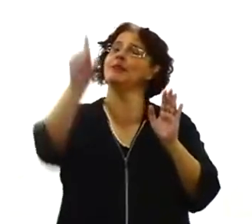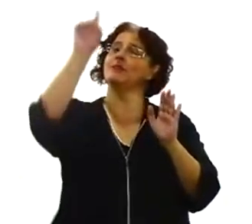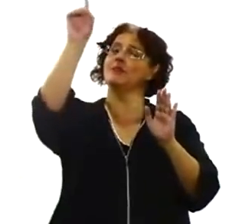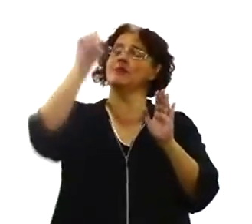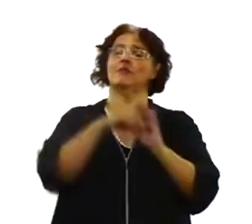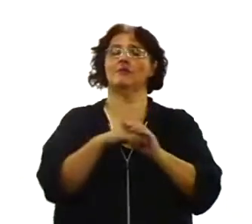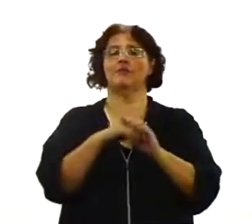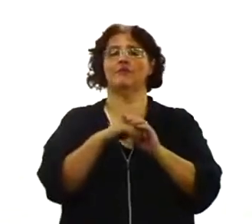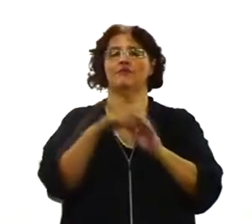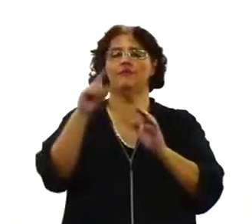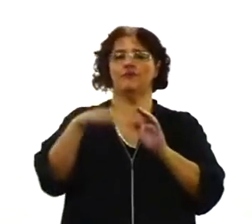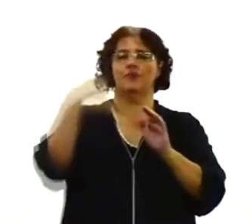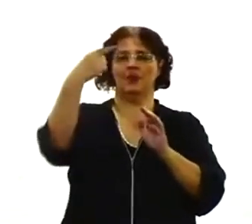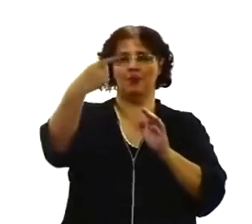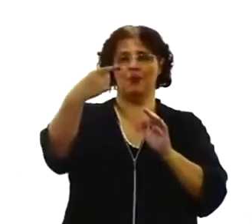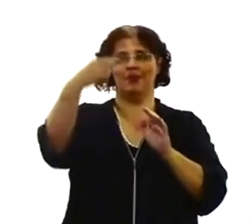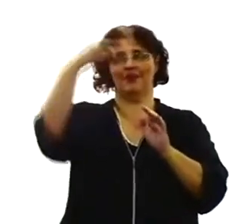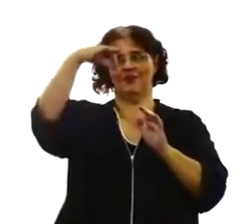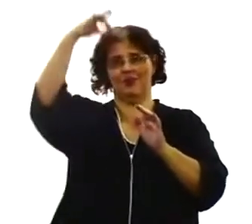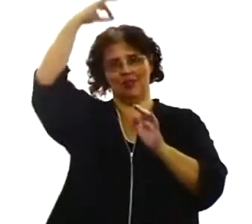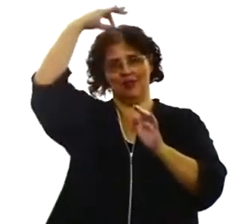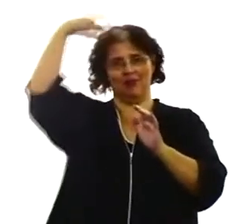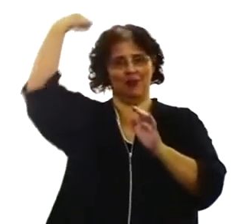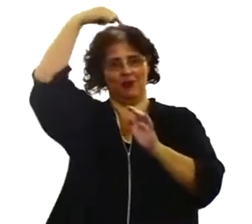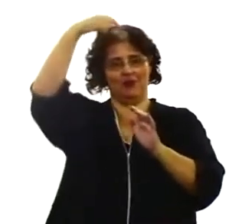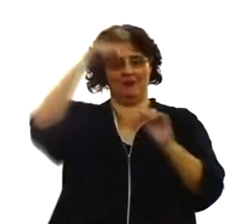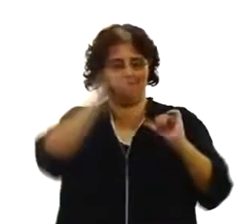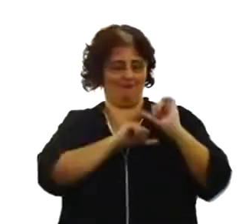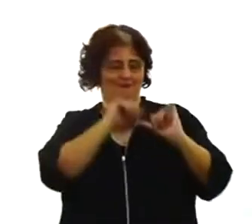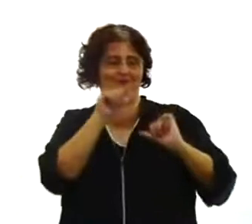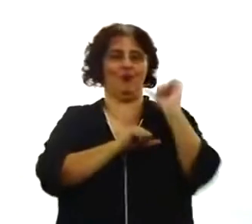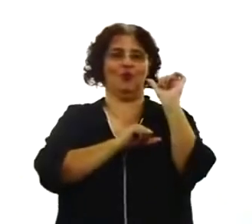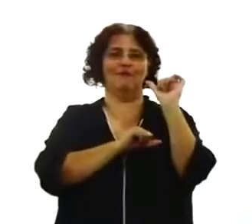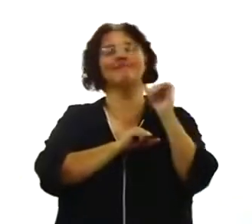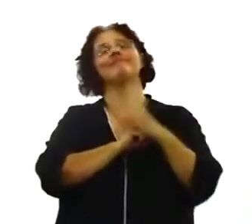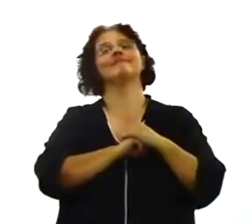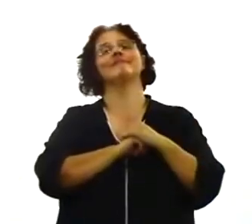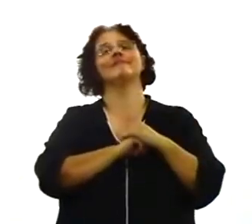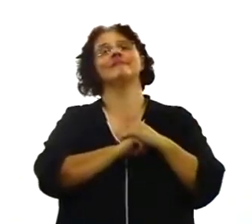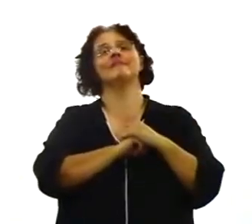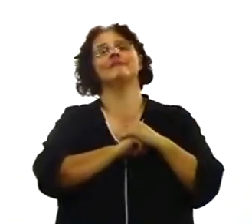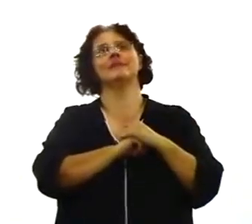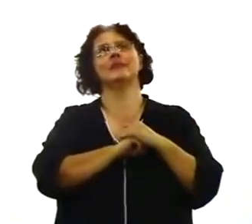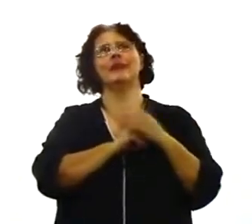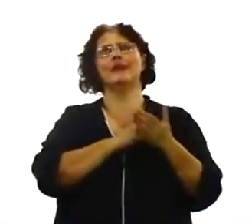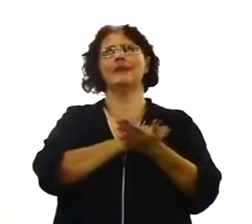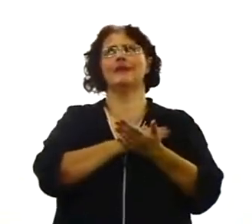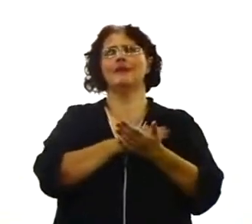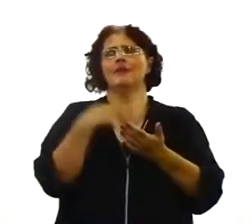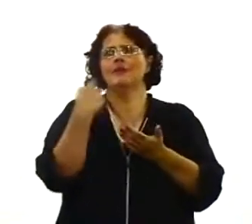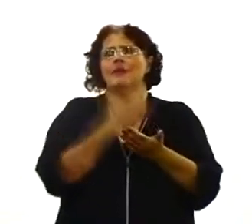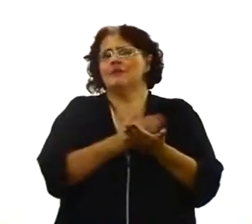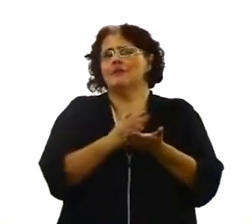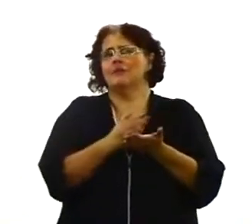Então o Espírito Santo regenera. E então nós entendemos. Ei, eu estou entendendo coisas que eu não entendia